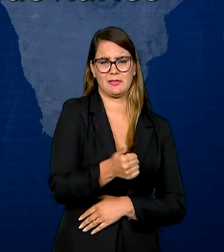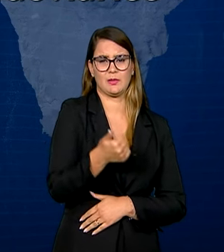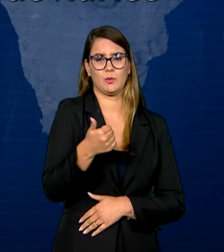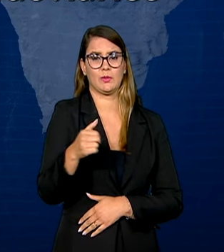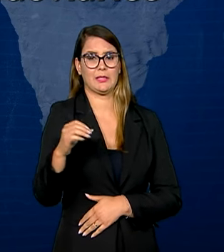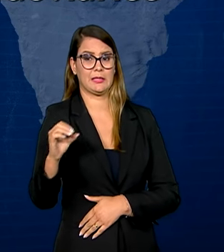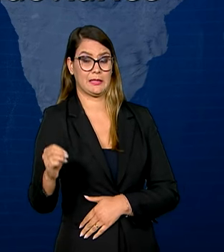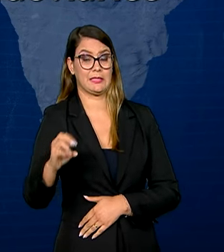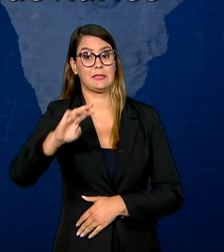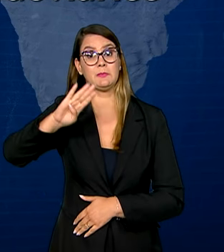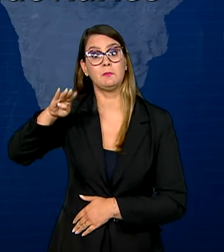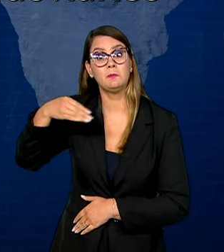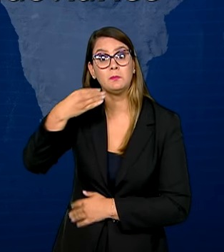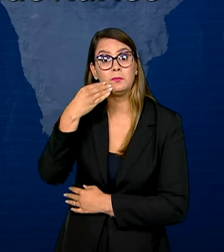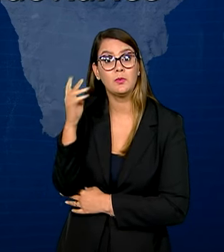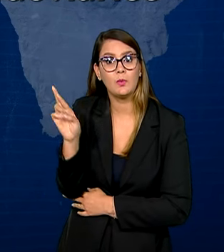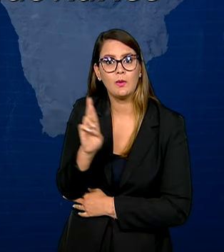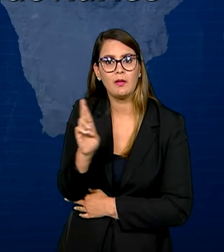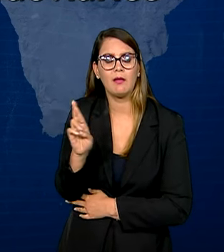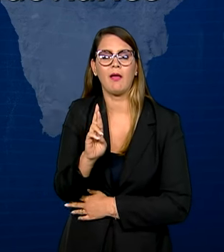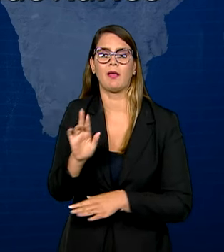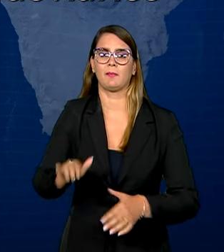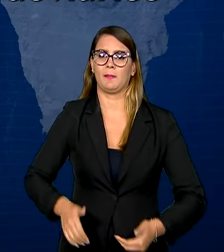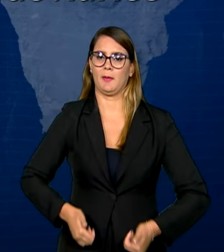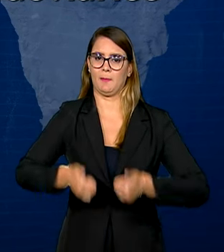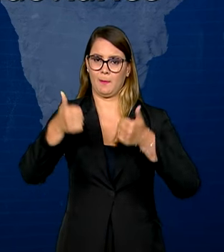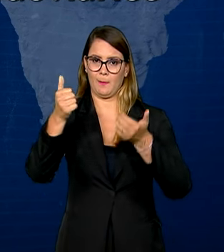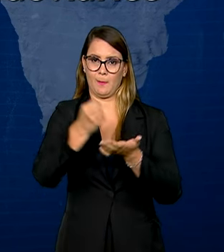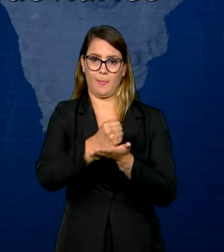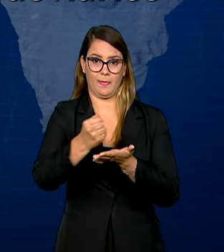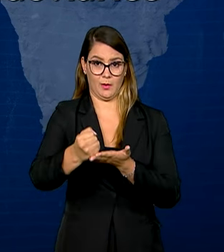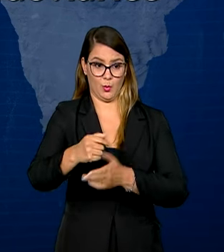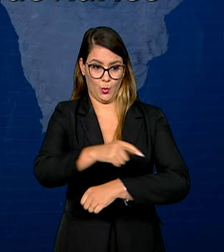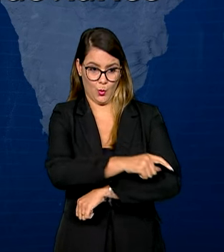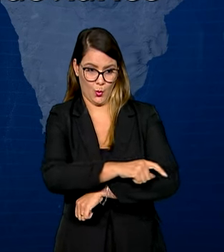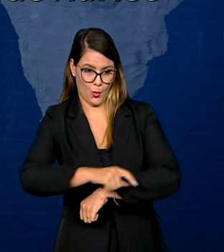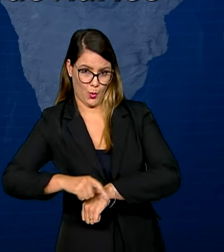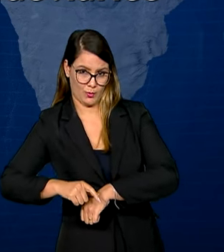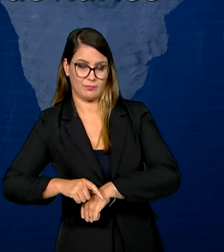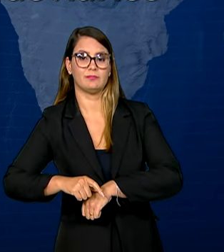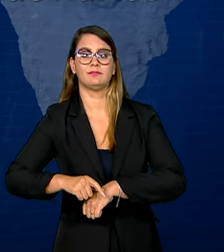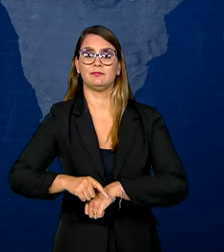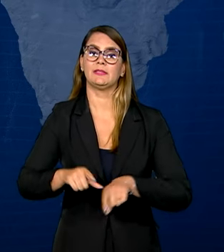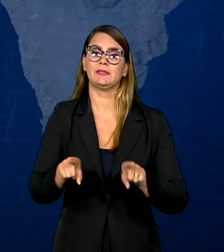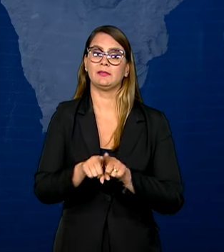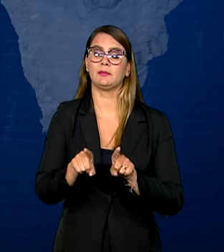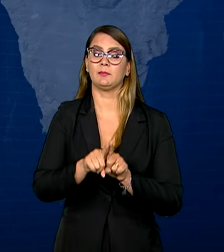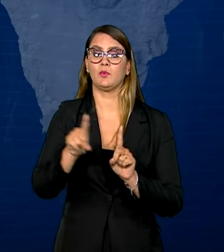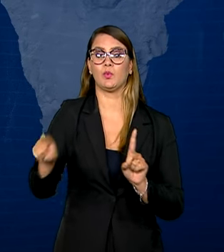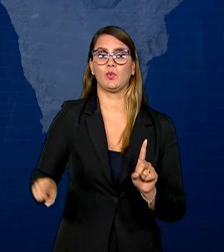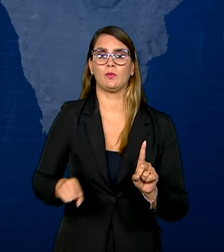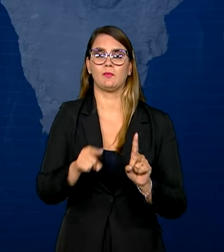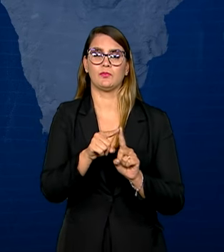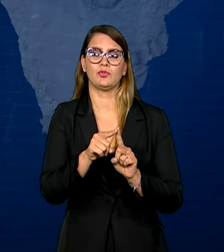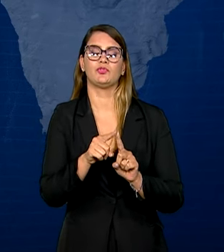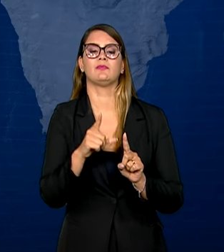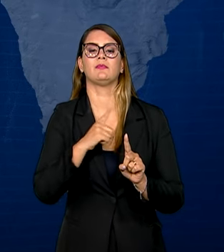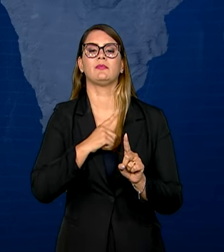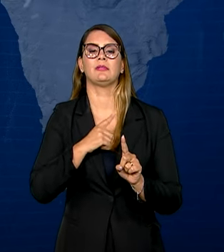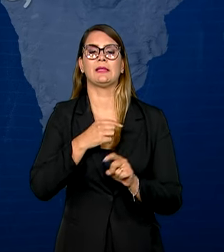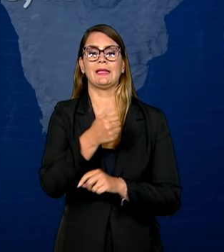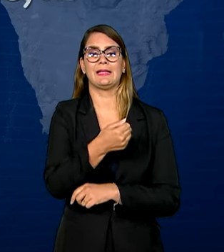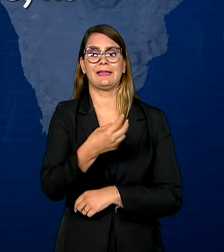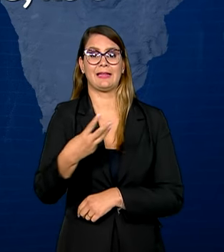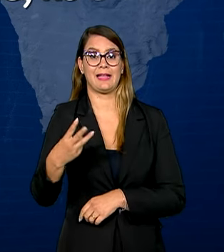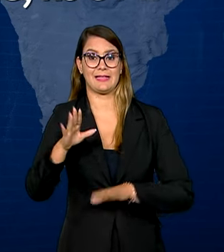bilhões de reais na otimização dos contratos rodoviários. A ideia também é realizar 13